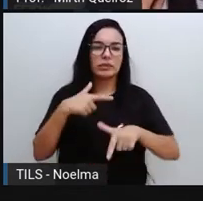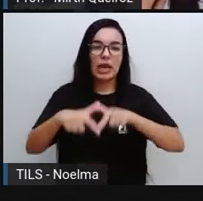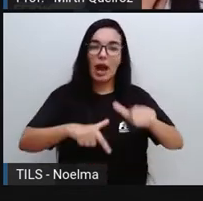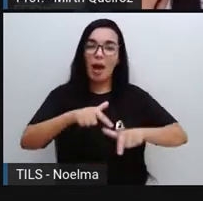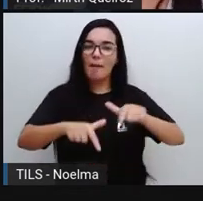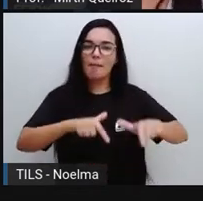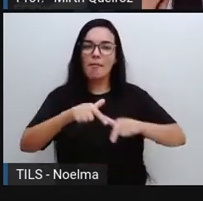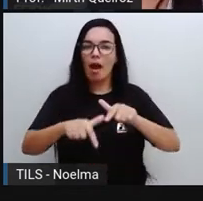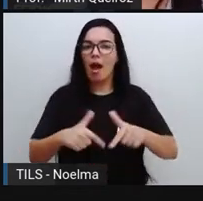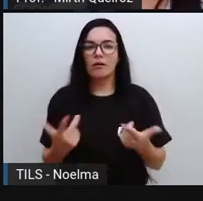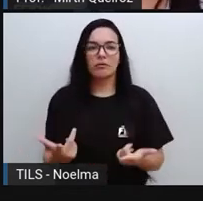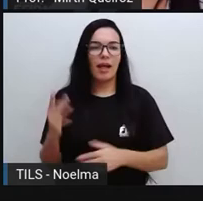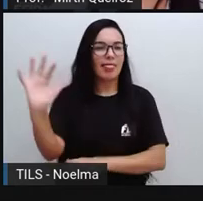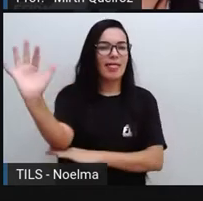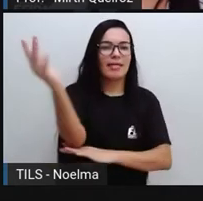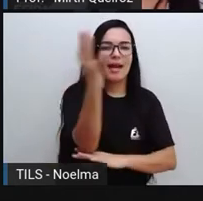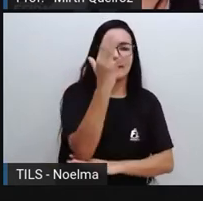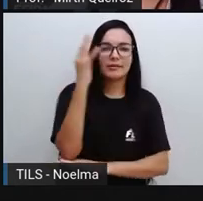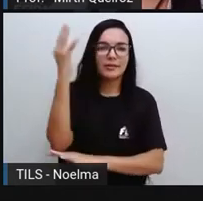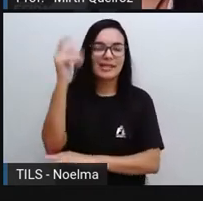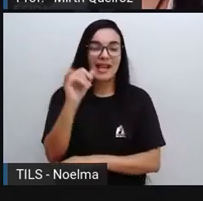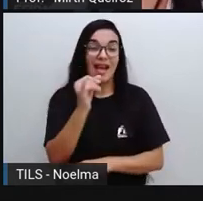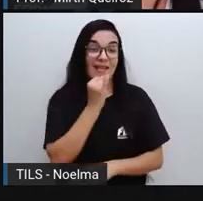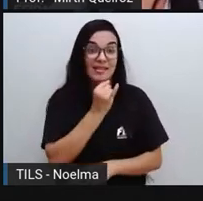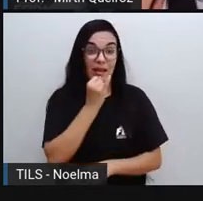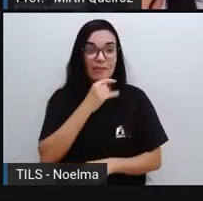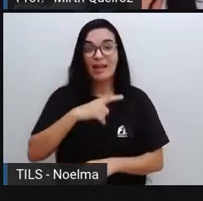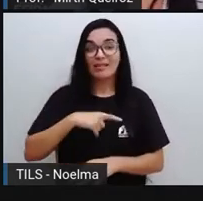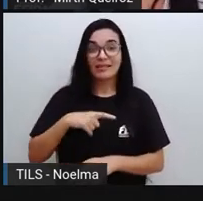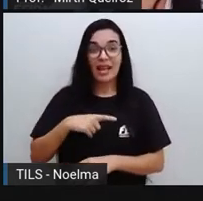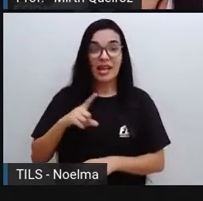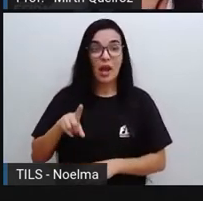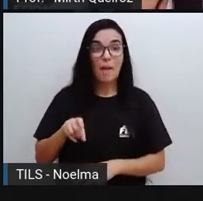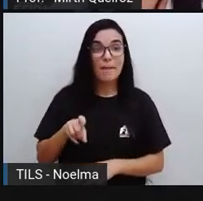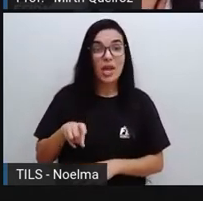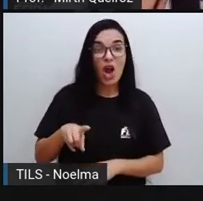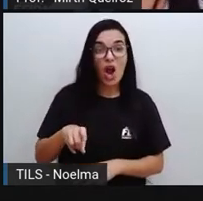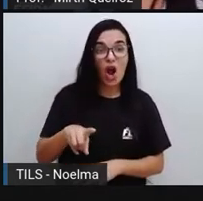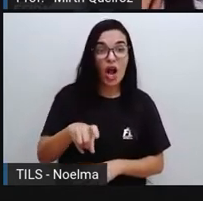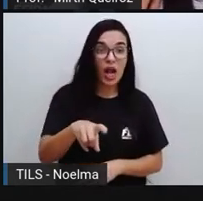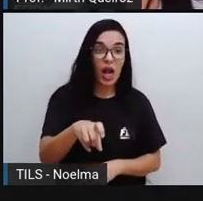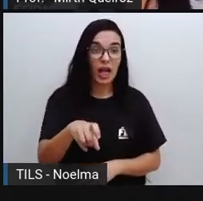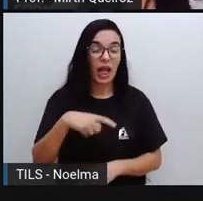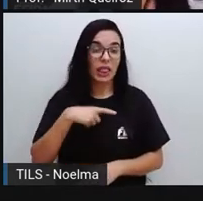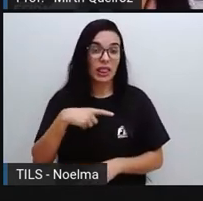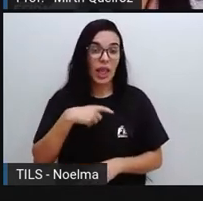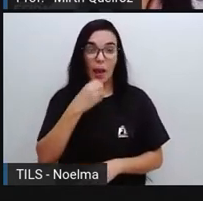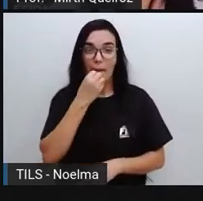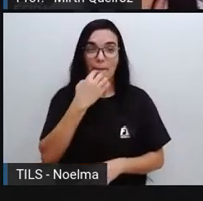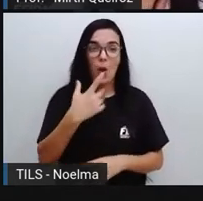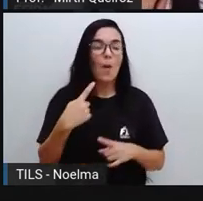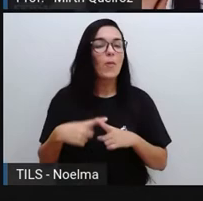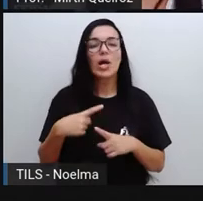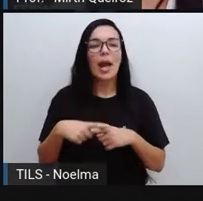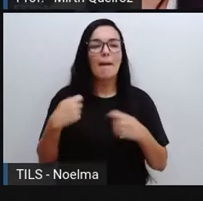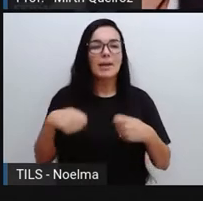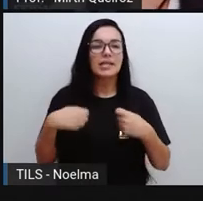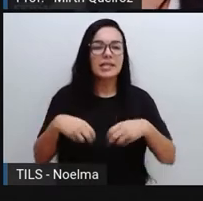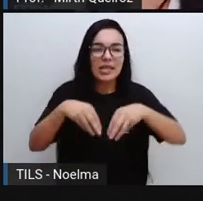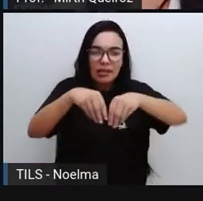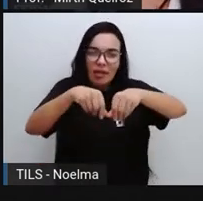a gente tem as minhocas, que são produtoras de humus. E o humus serve para quê? Para fertilizar o solo, certo?